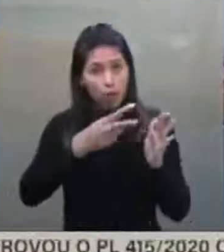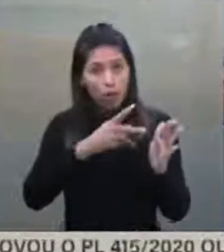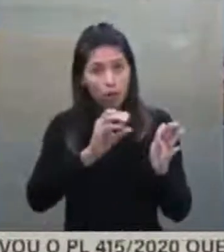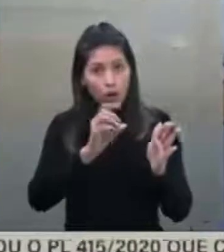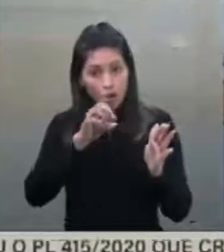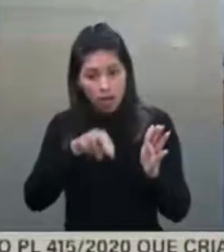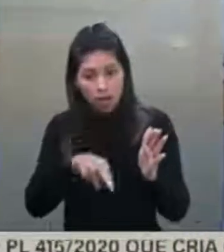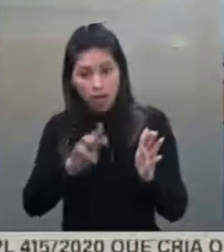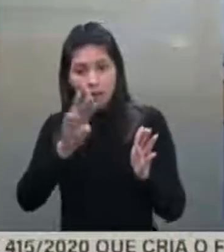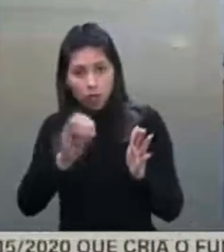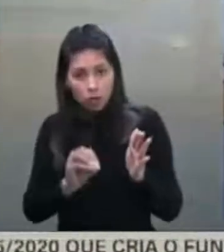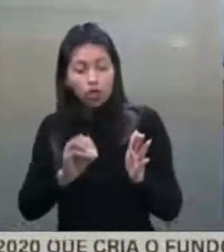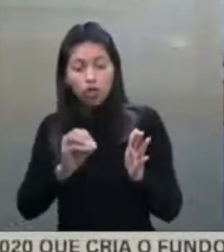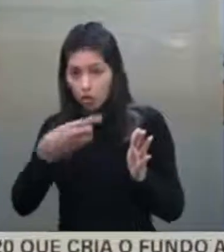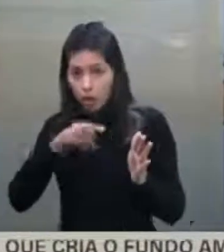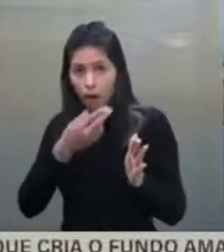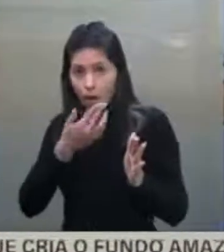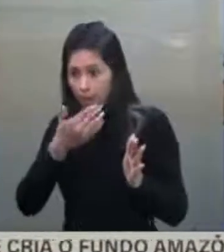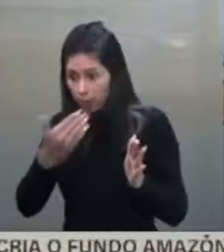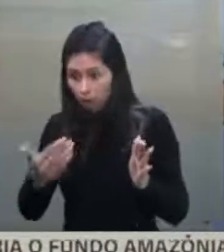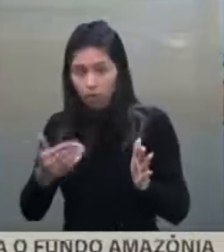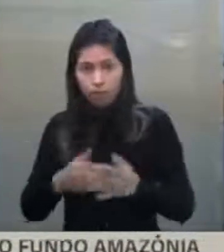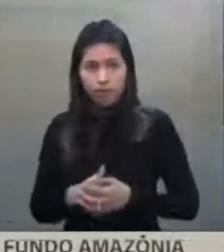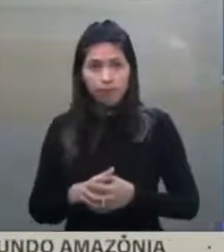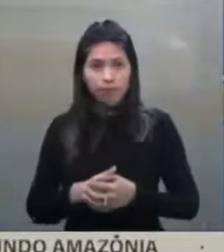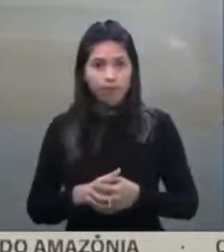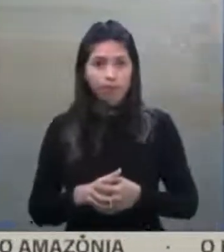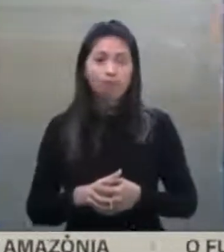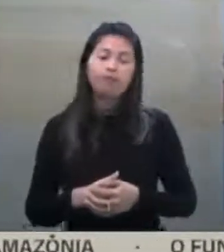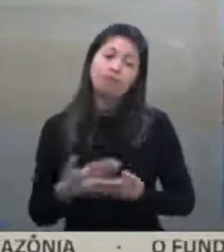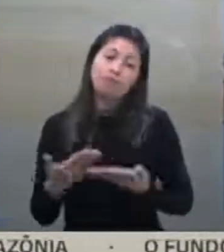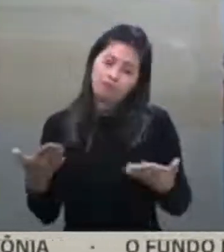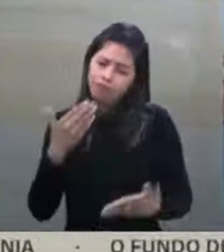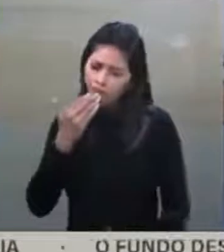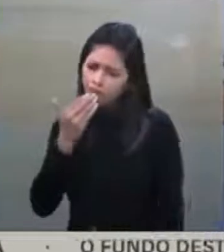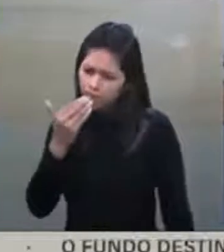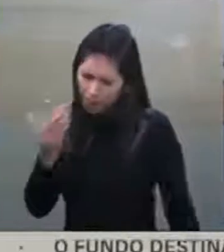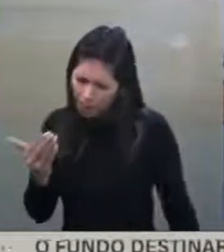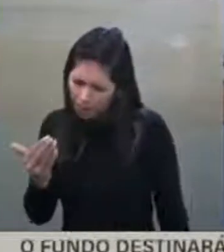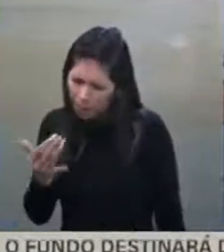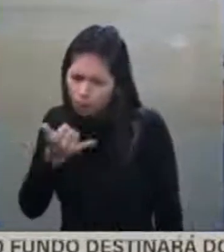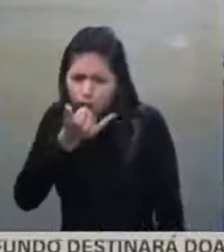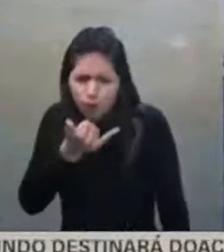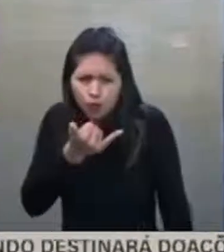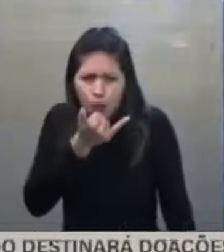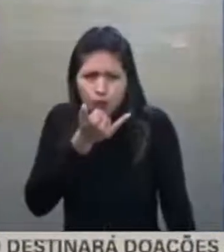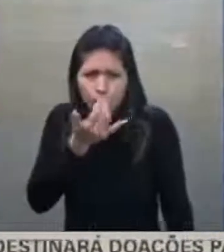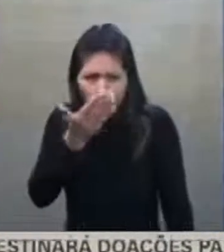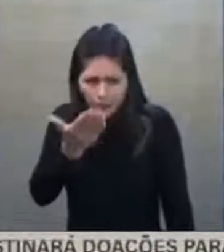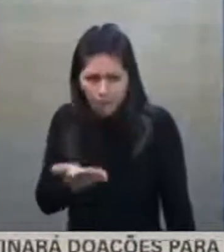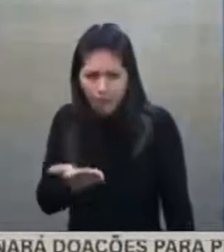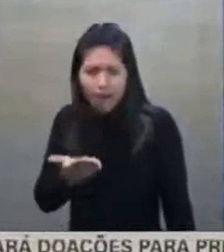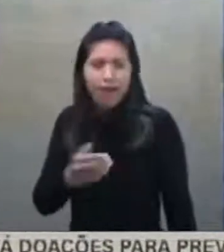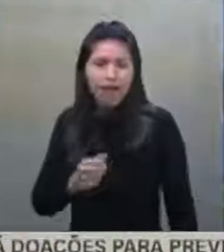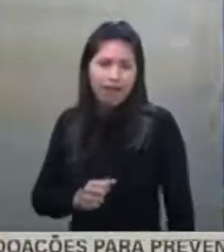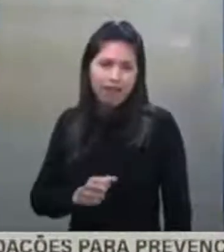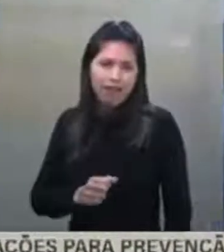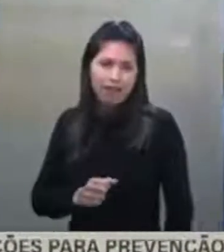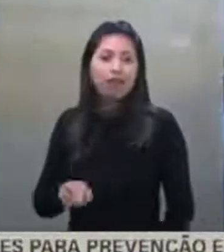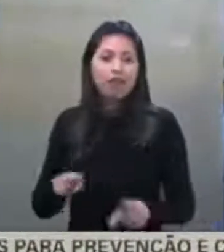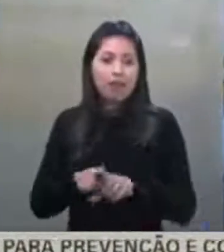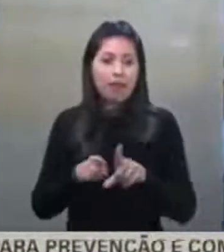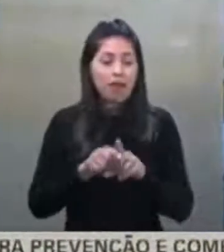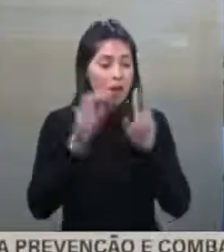tinha pedido essa relatoria, peço desculpa ao senador Eovisto, mas eu vejo aqui essa brilhante